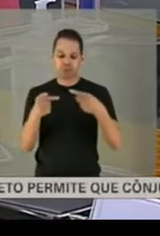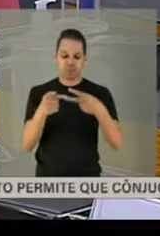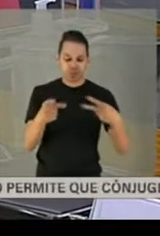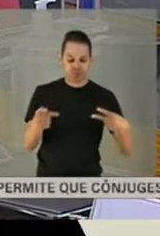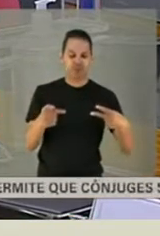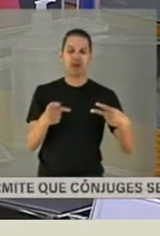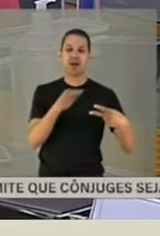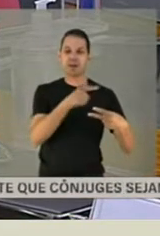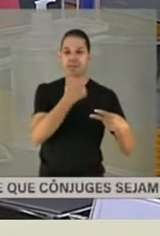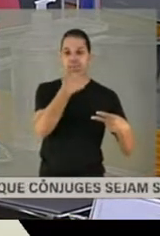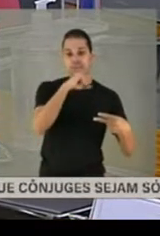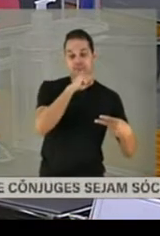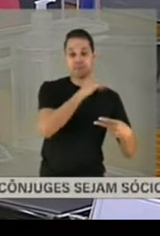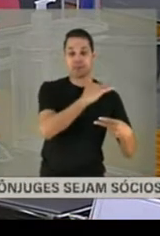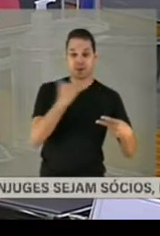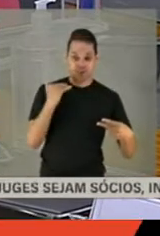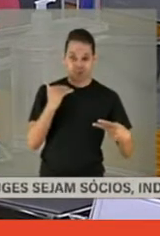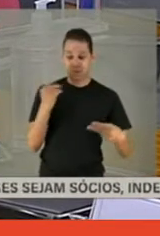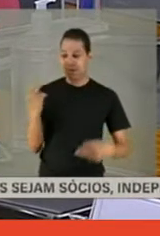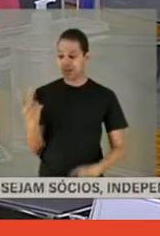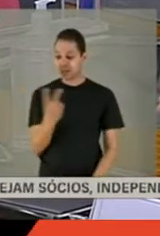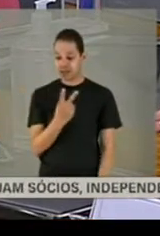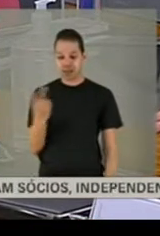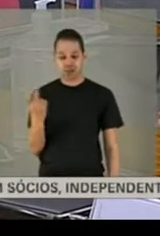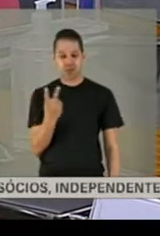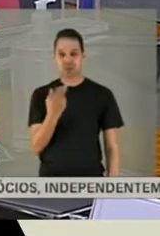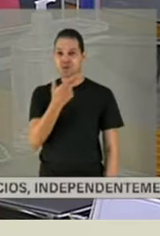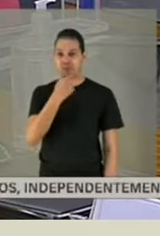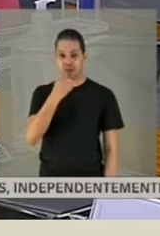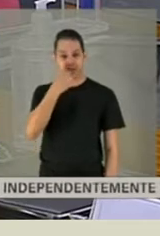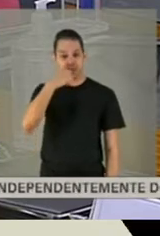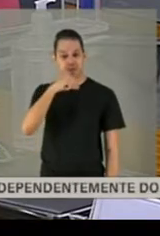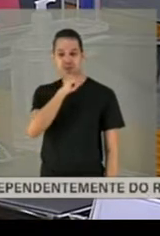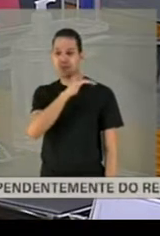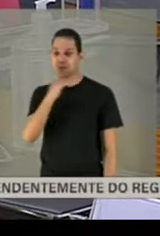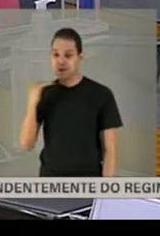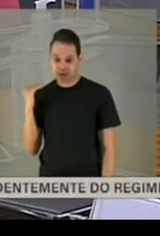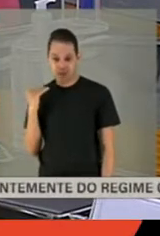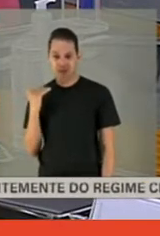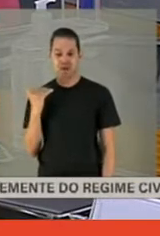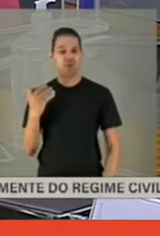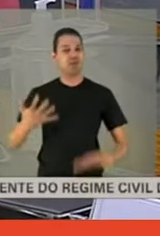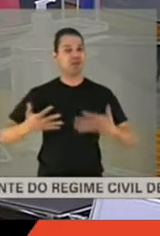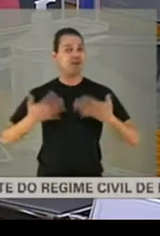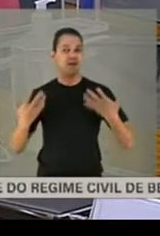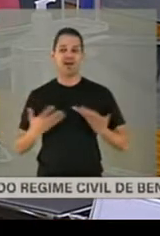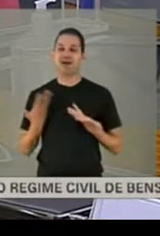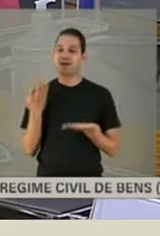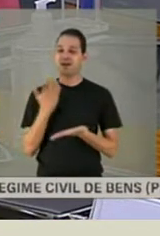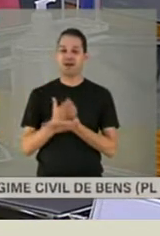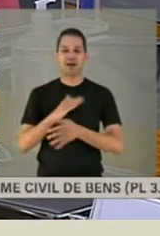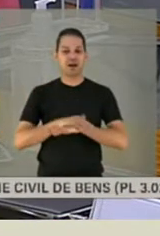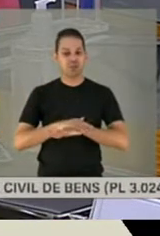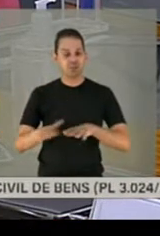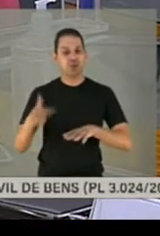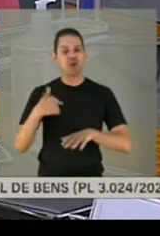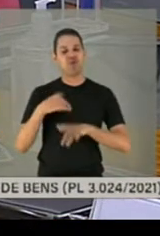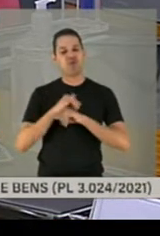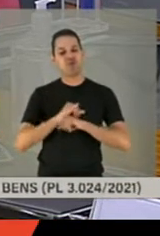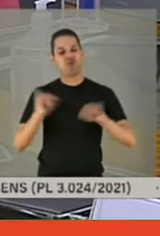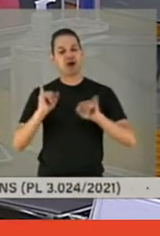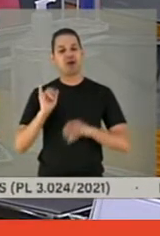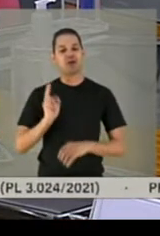Quando meus pais faleceram, a gente não perdeu só os pais, a gente perdeu uma vida, uma vida de alegria. Eu costumo dizer que